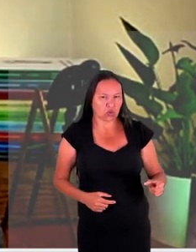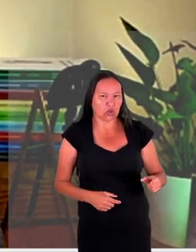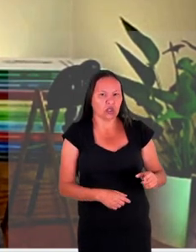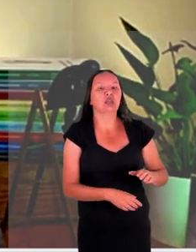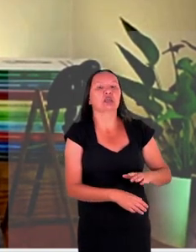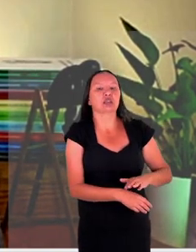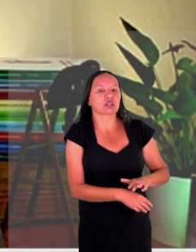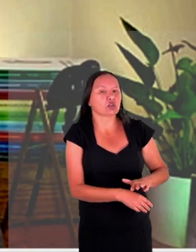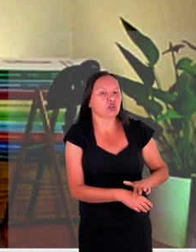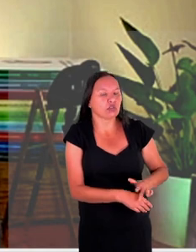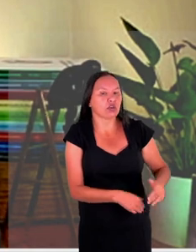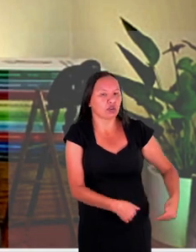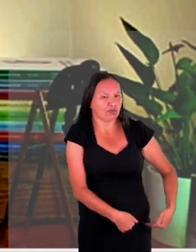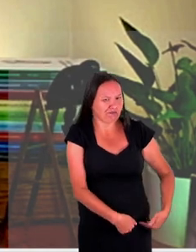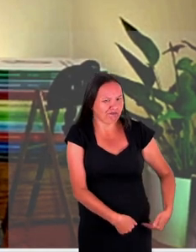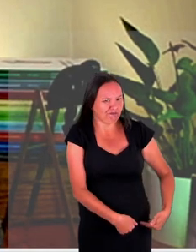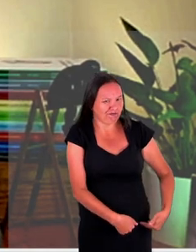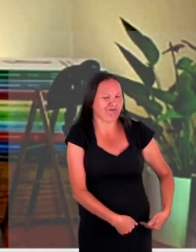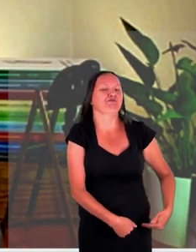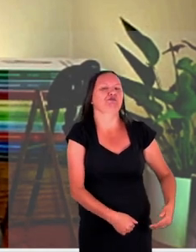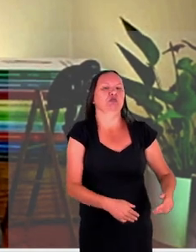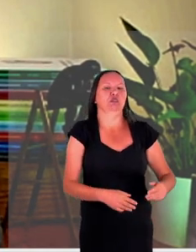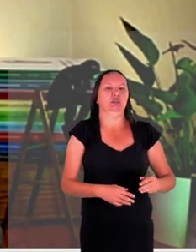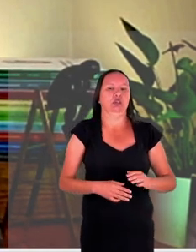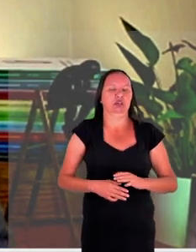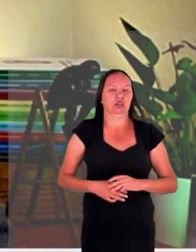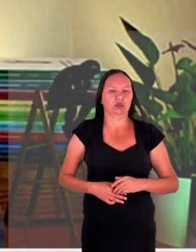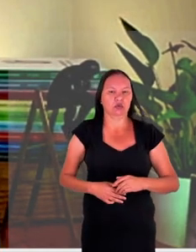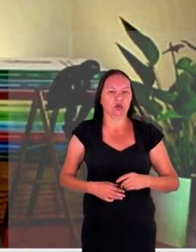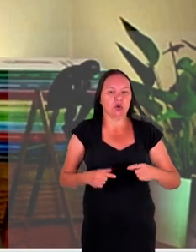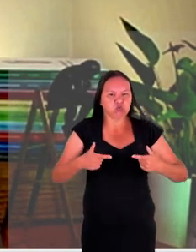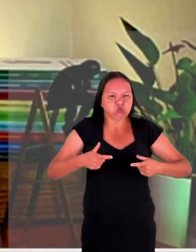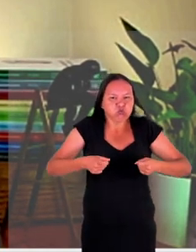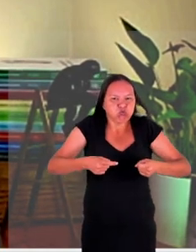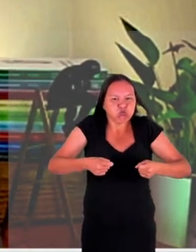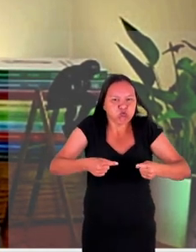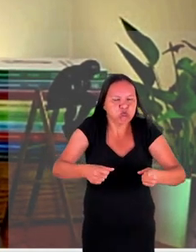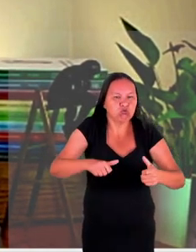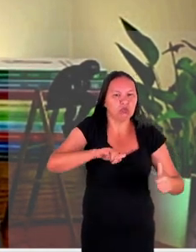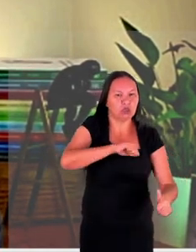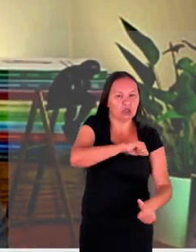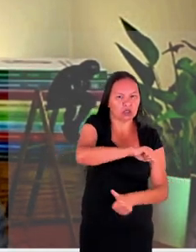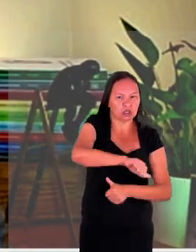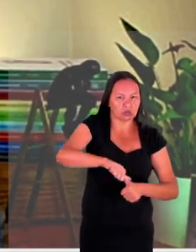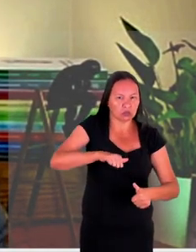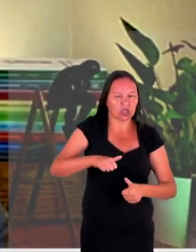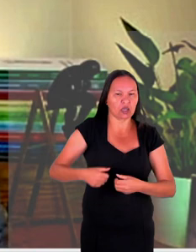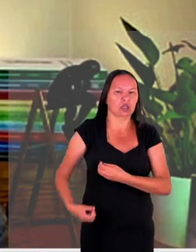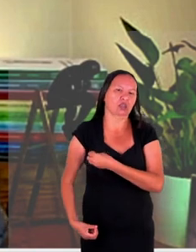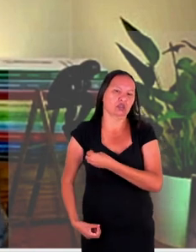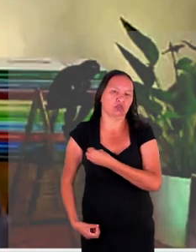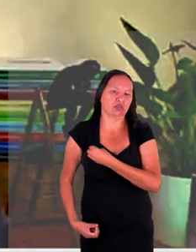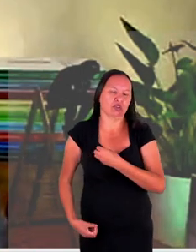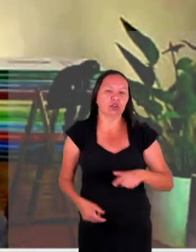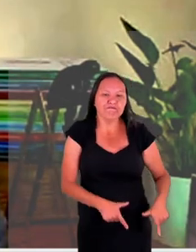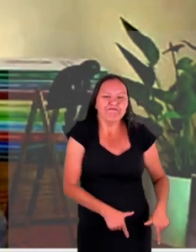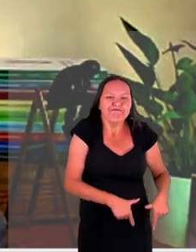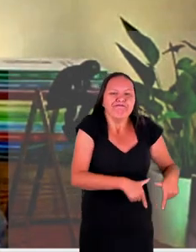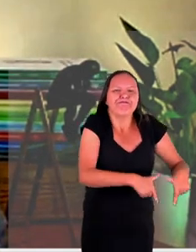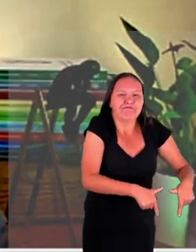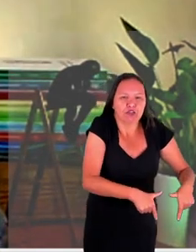possibilidade de aprender com essa diversidade de mudar a sua perspectiva de vida não forçando mais uma vez